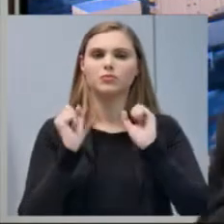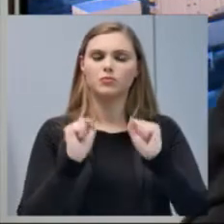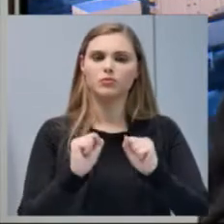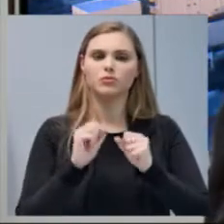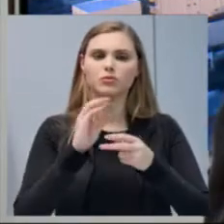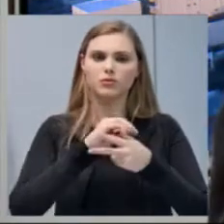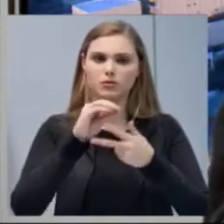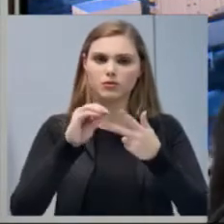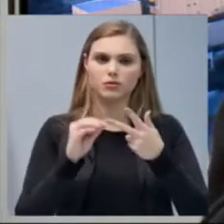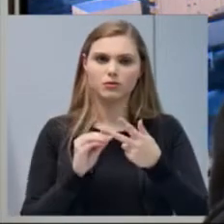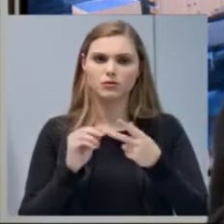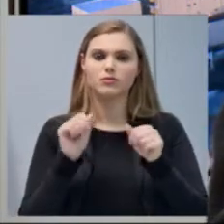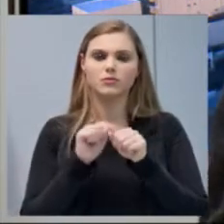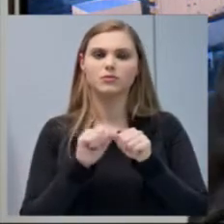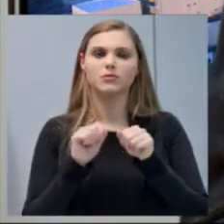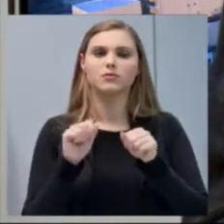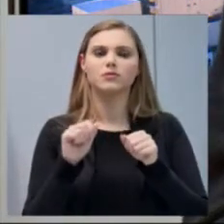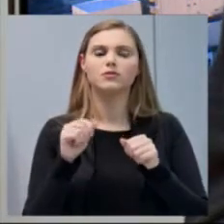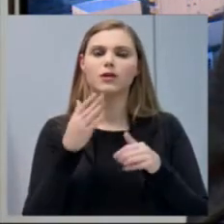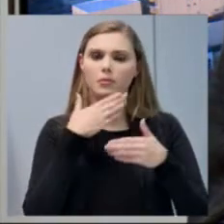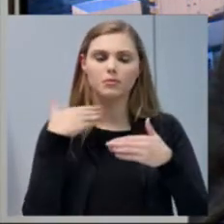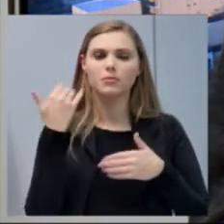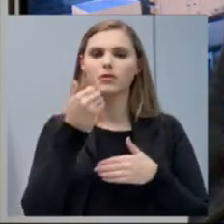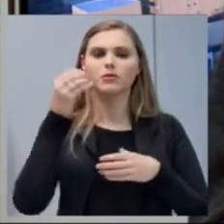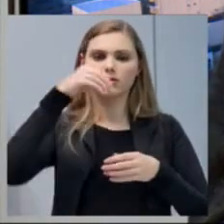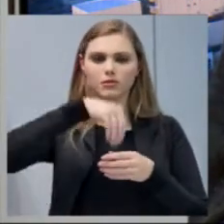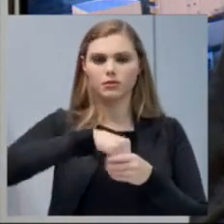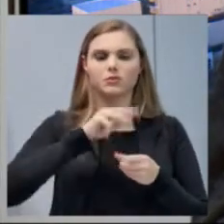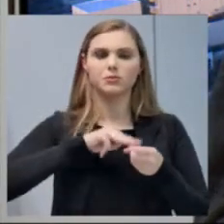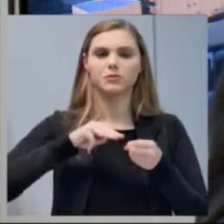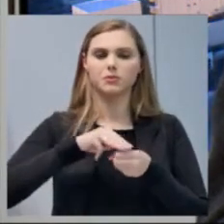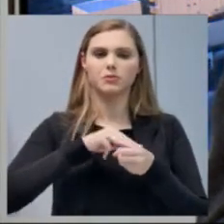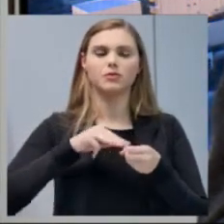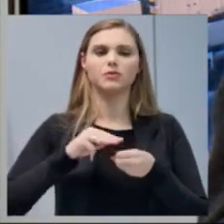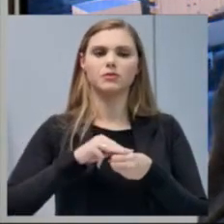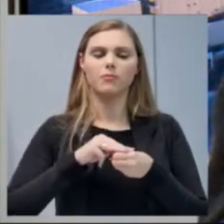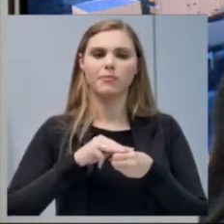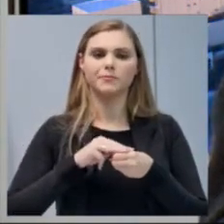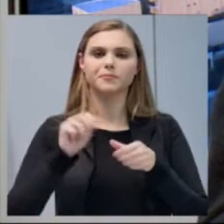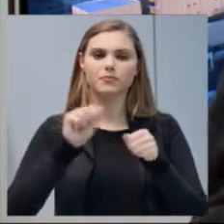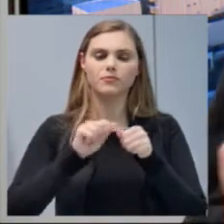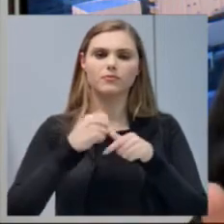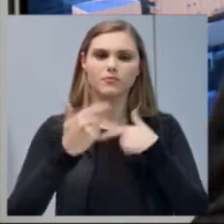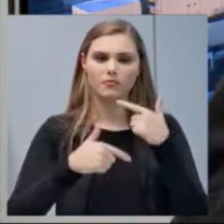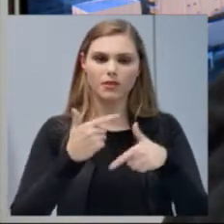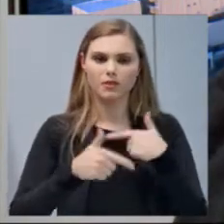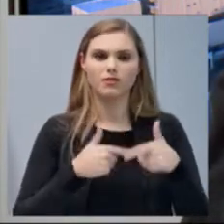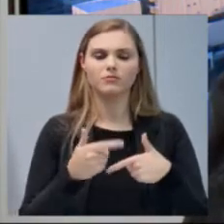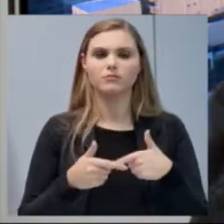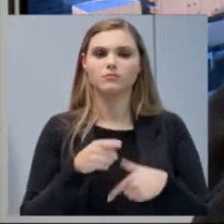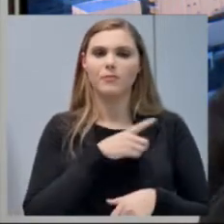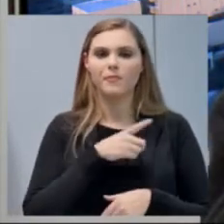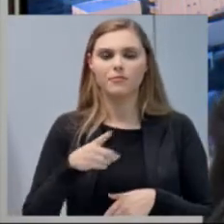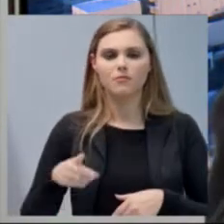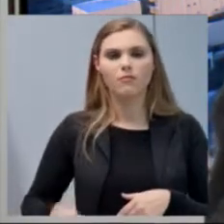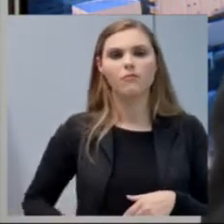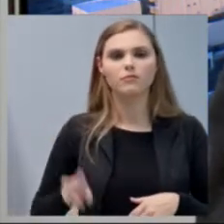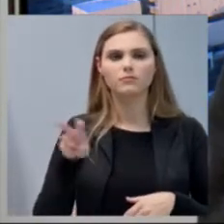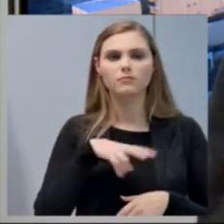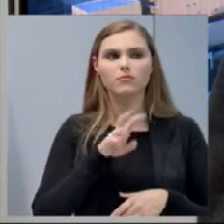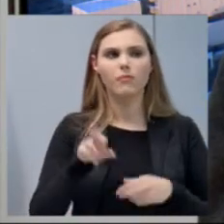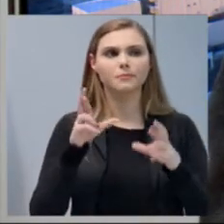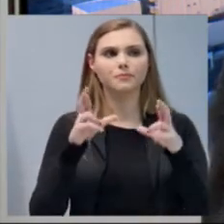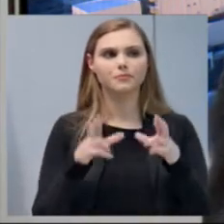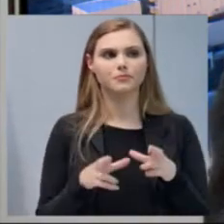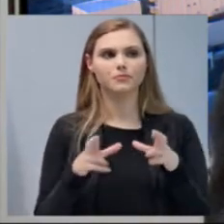fazer as suas melhorias dentro do município, executar isso que os deputados de Xancherê e da nossa região